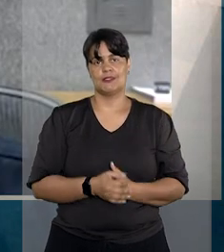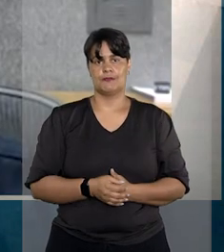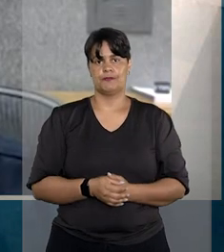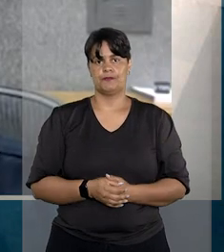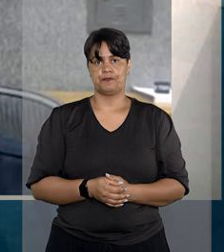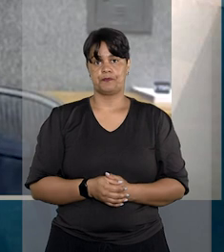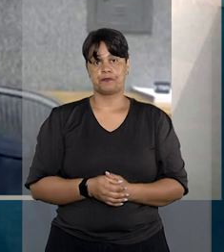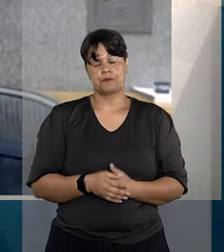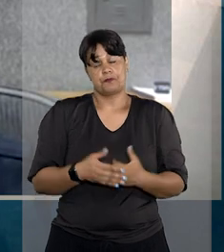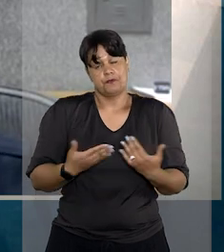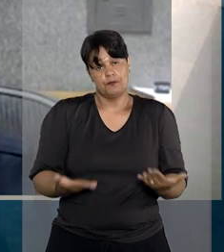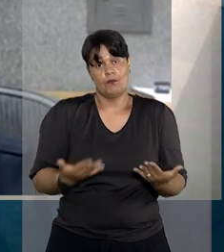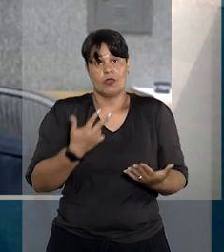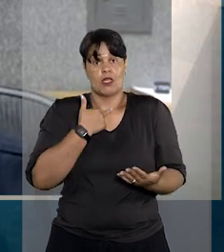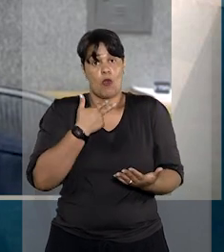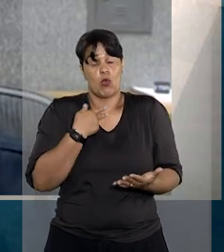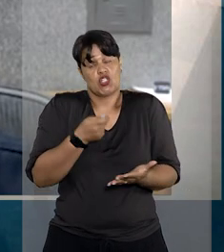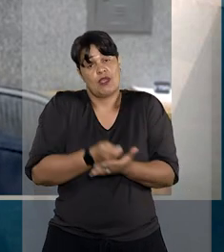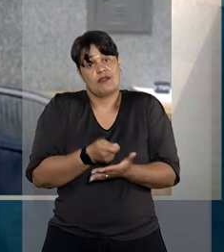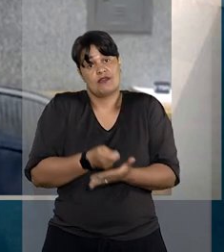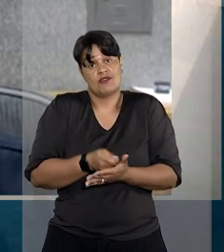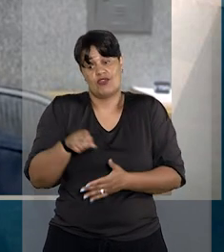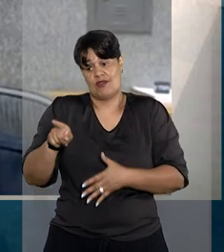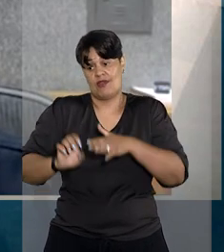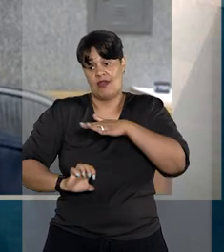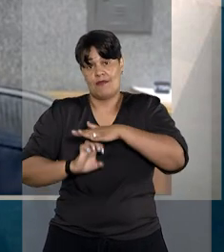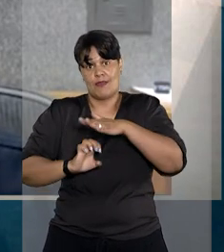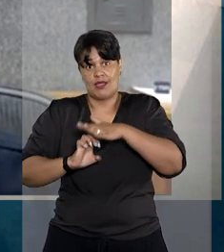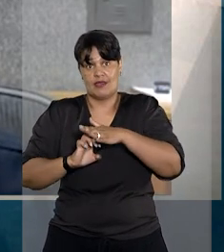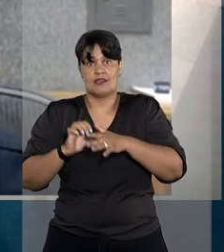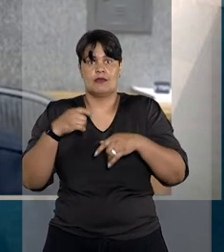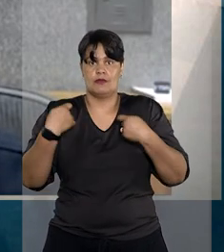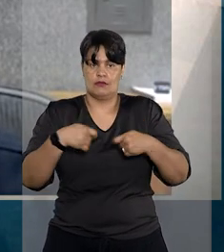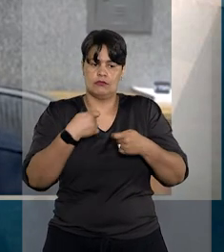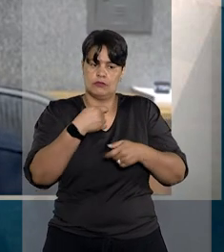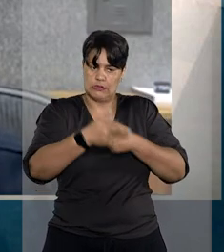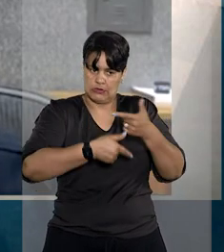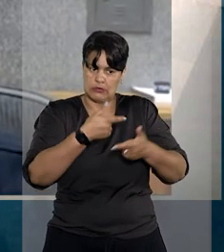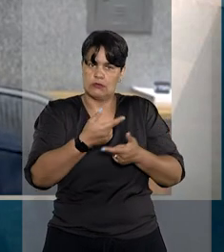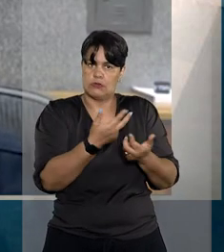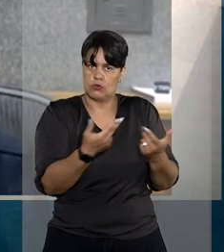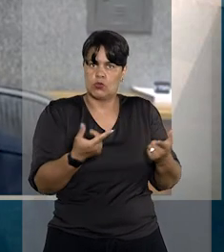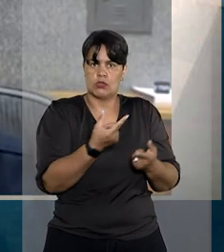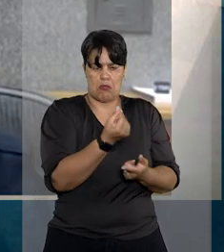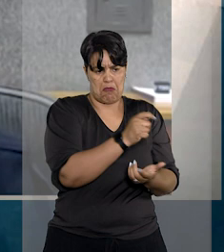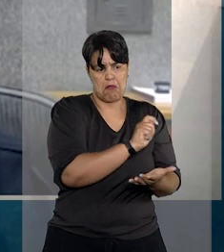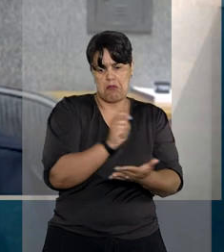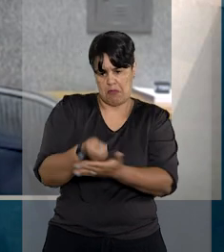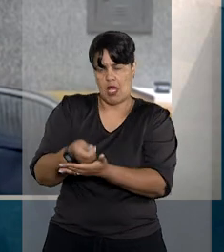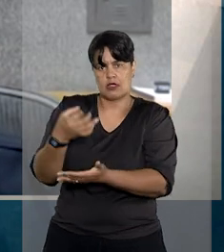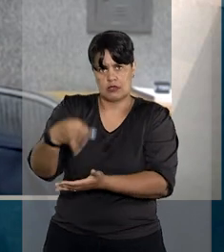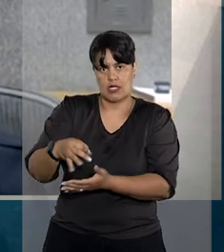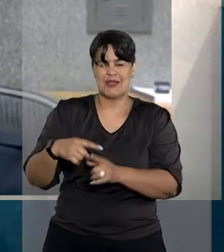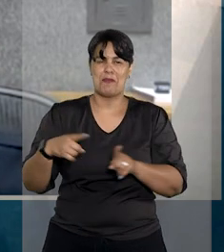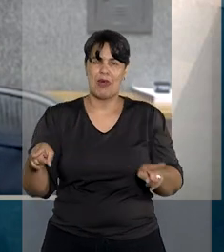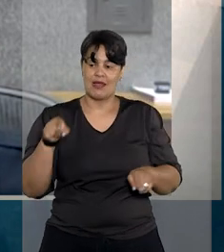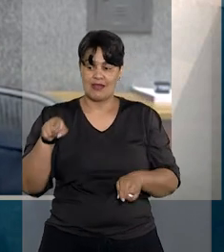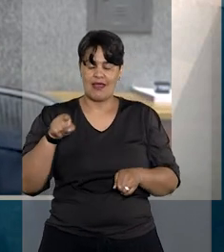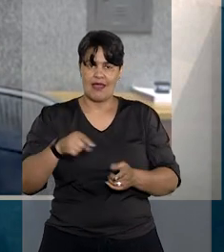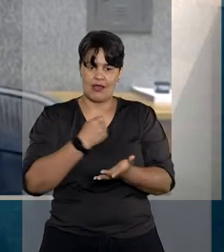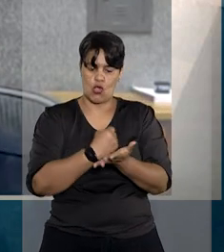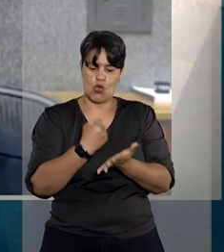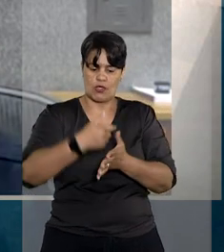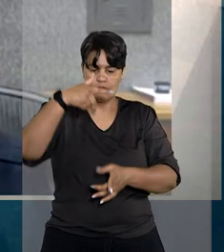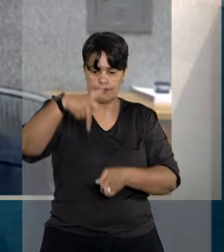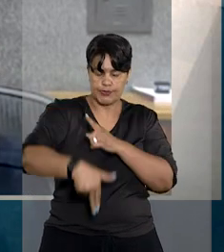Por isso, embora não se possa exigir que a operadora preste o serviço sem a devida contraprestação, a rescisão do contrato